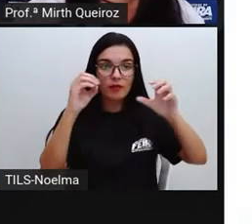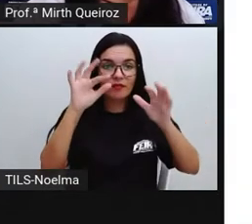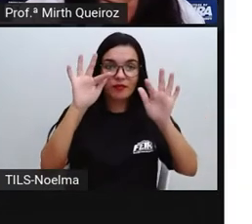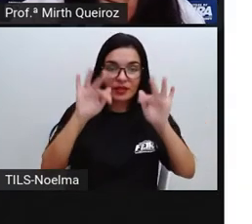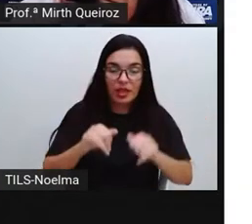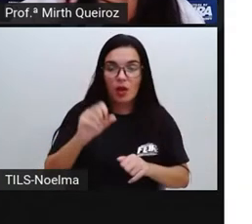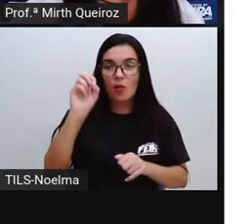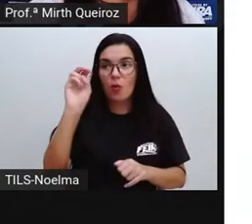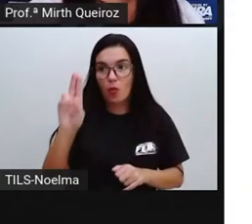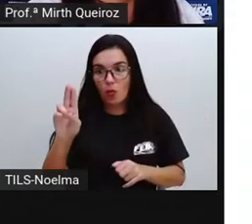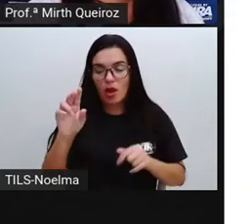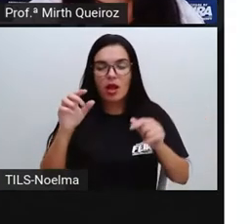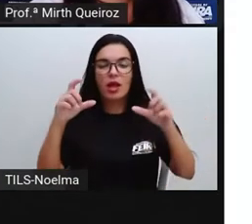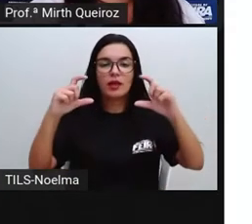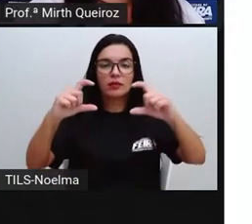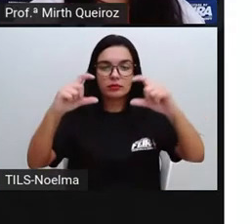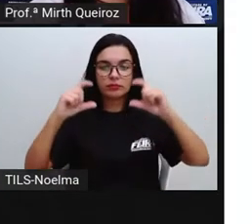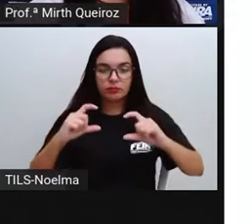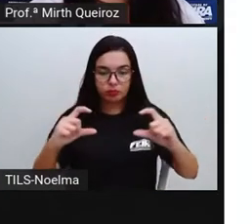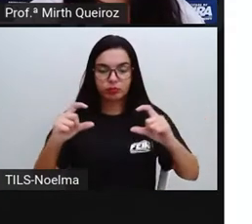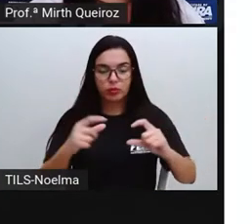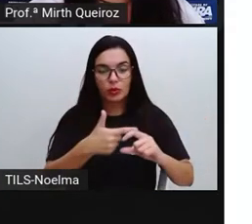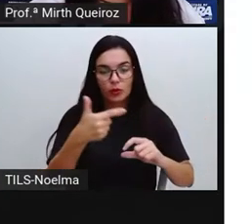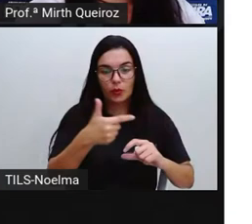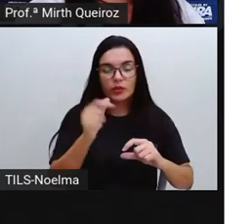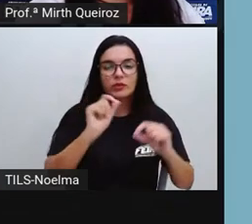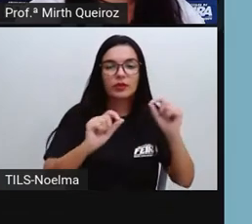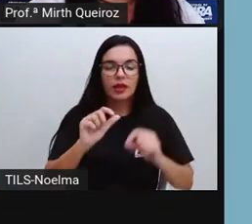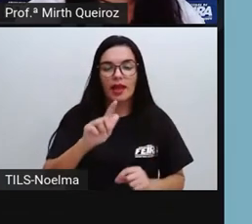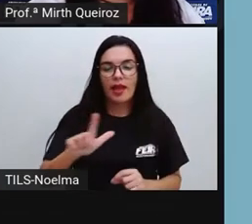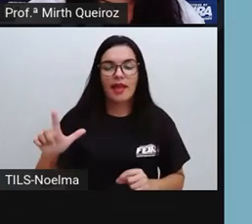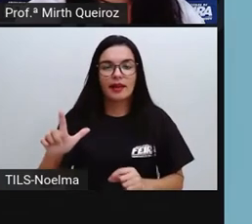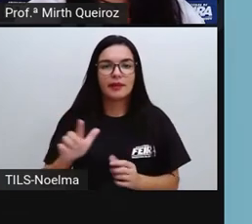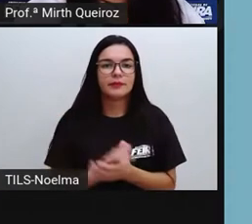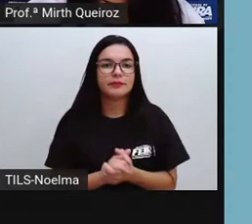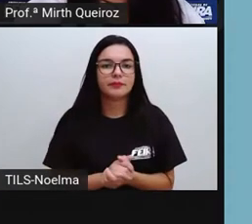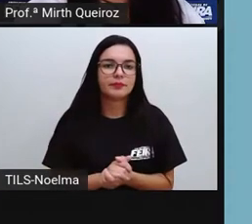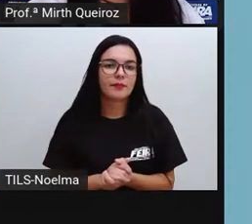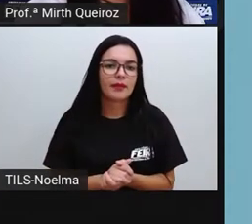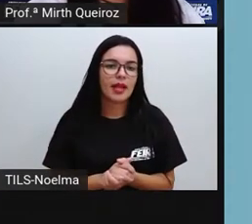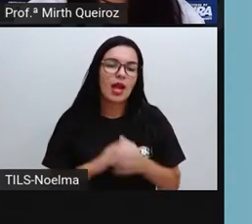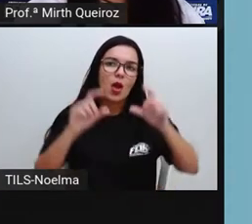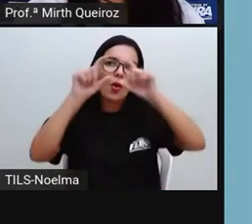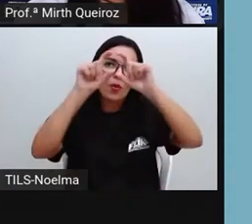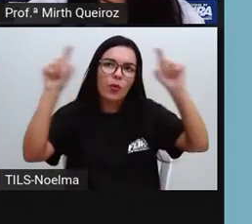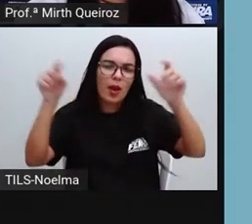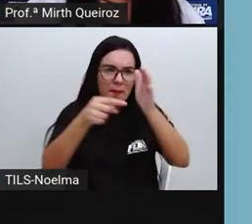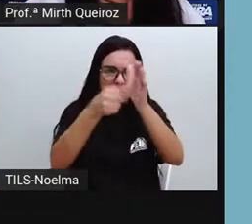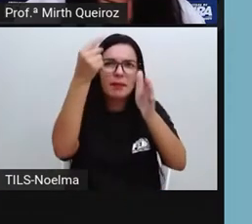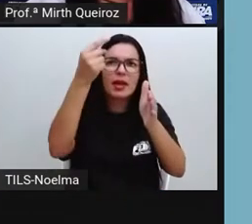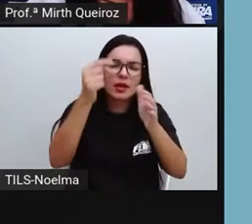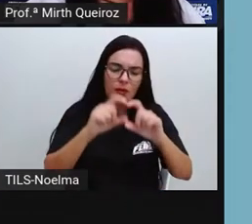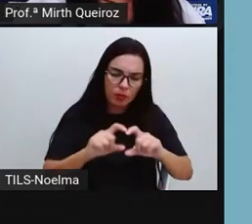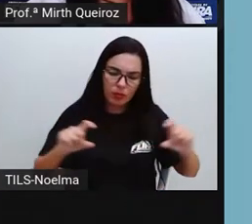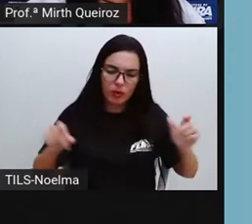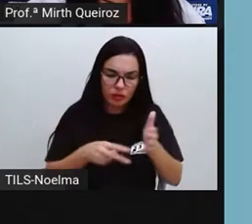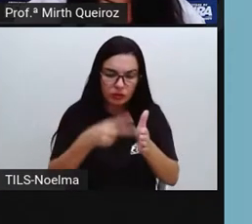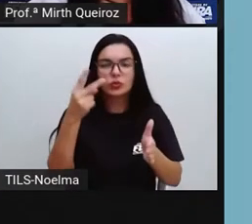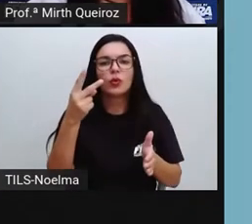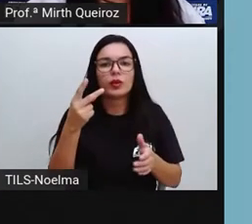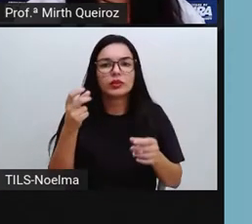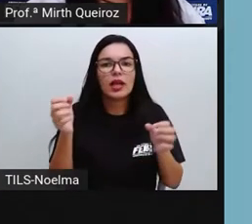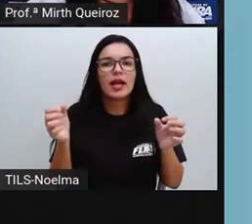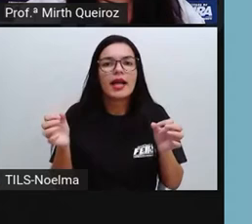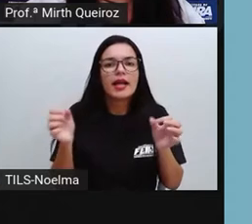final. Qual dos dois trechos está escrito corretamente? O primeiro texto, que é com U, ou o segundo